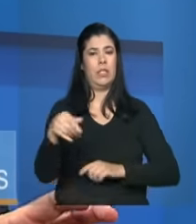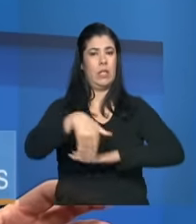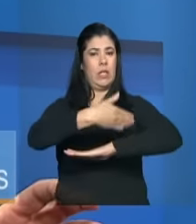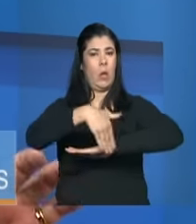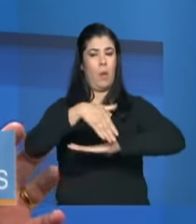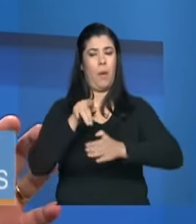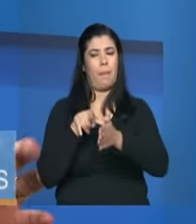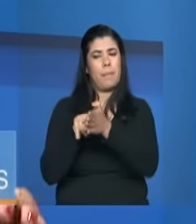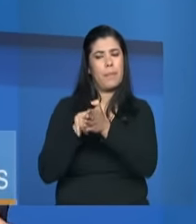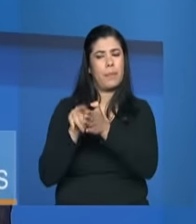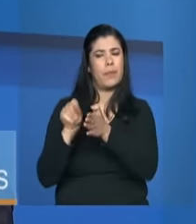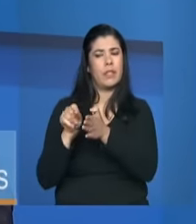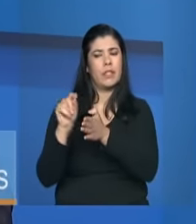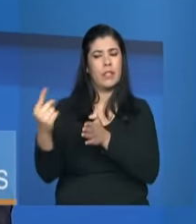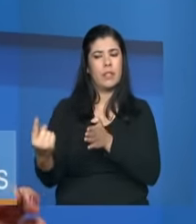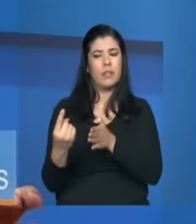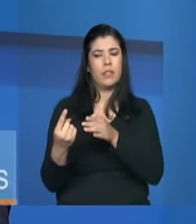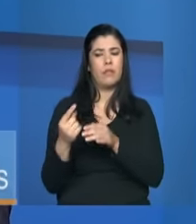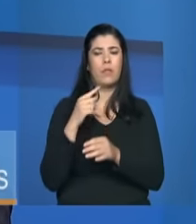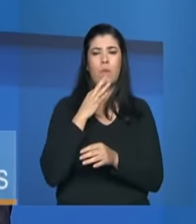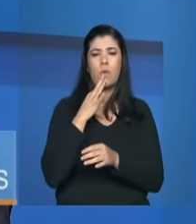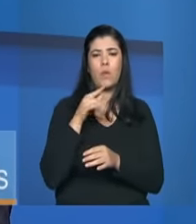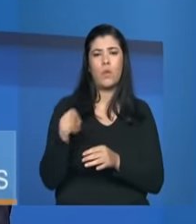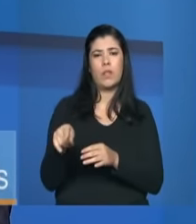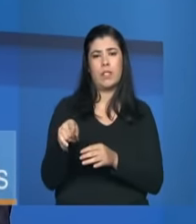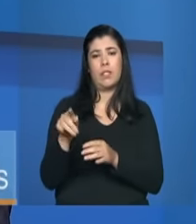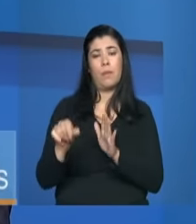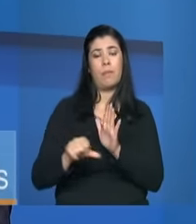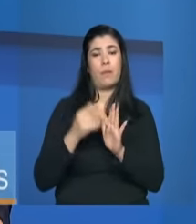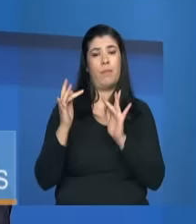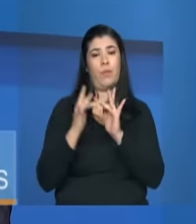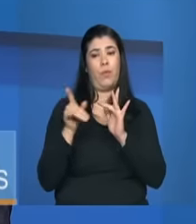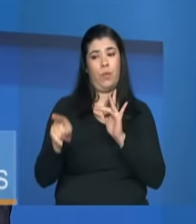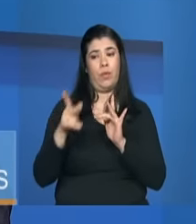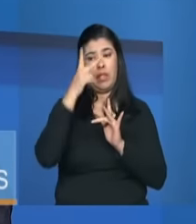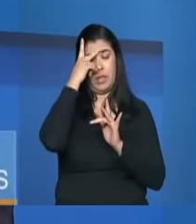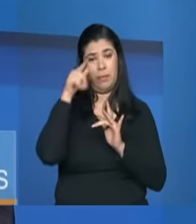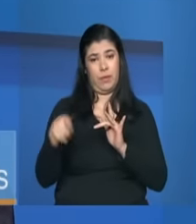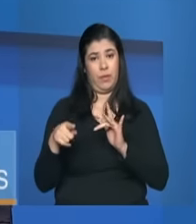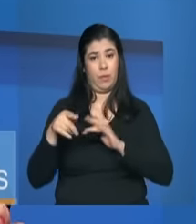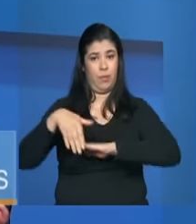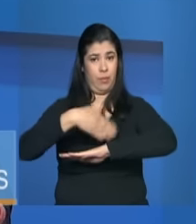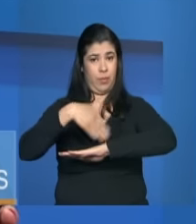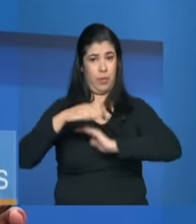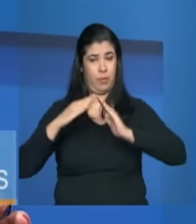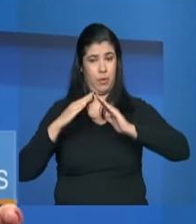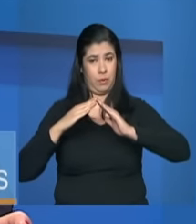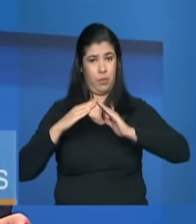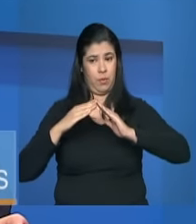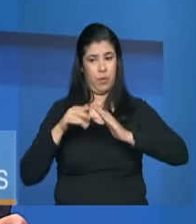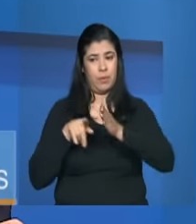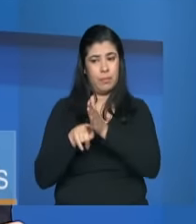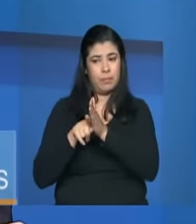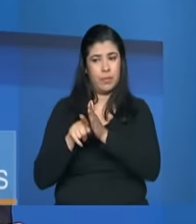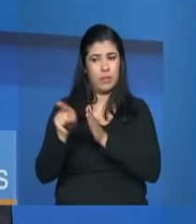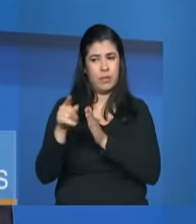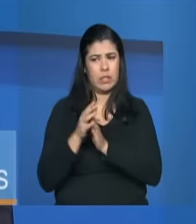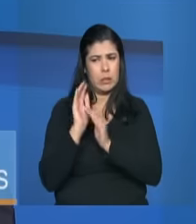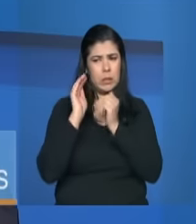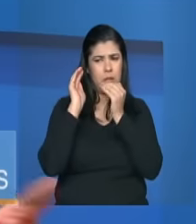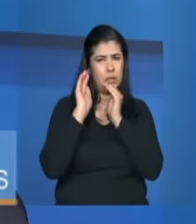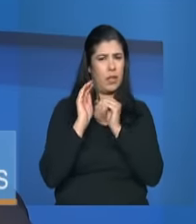primeiro vamos dizer assim a primeira identificação o primeiro contato dessa pessoa ali na rua para sair dessa invisibilidade